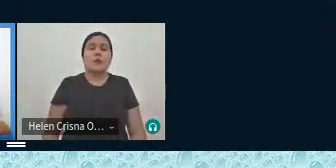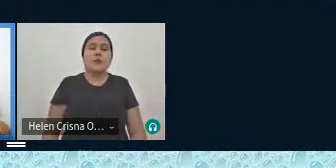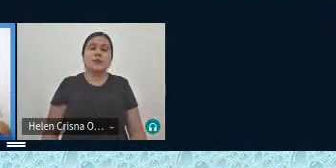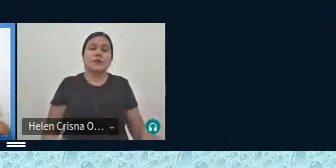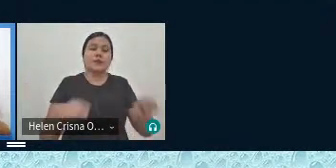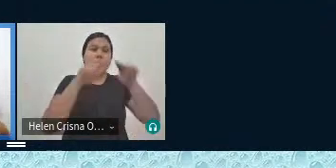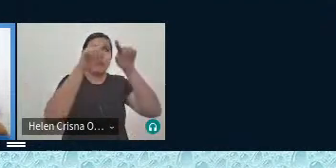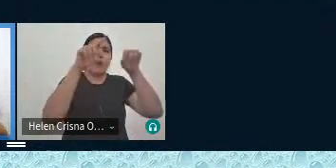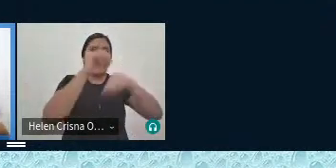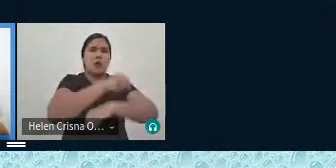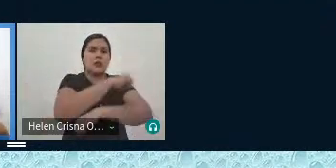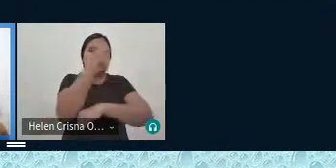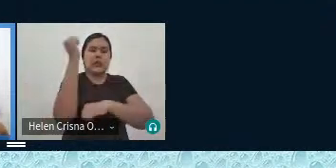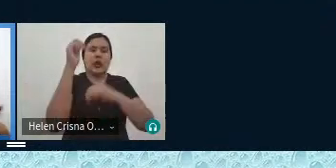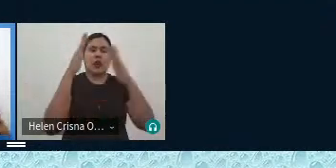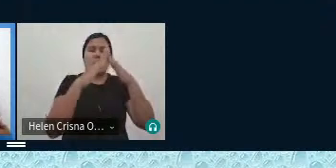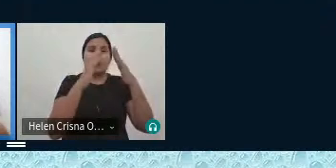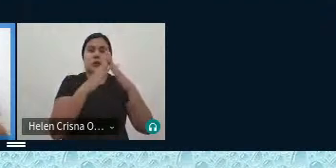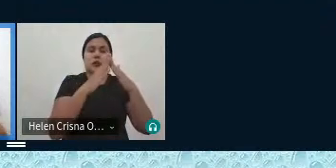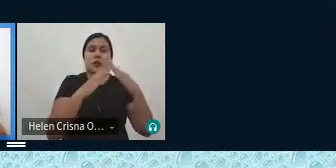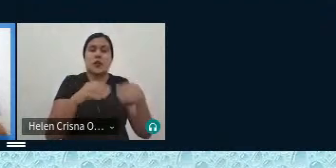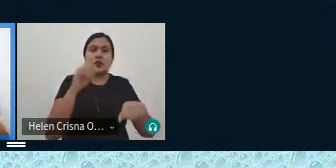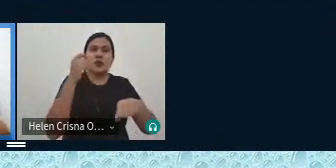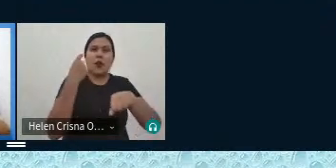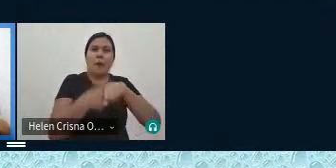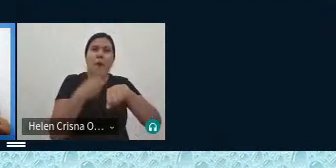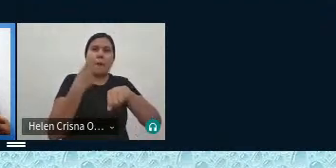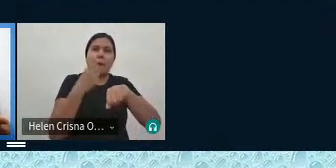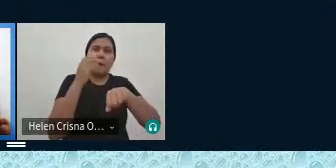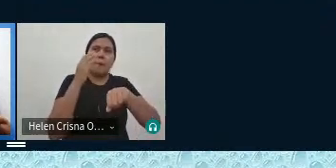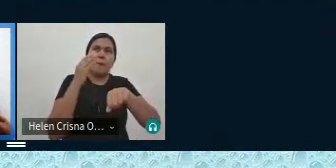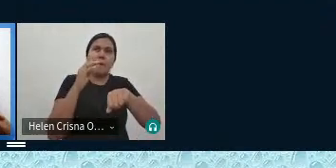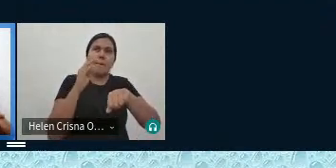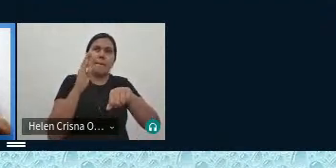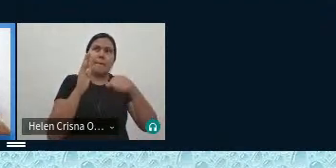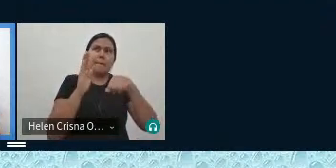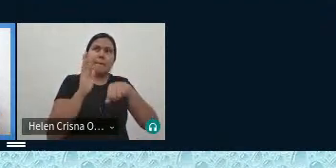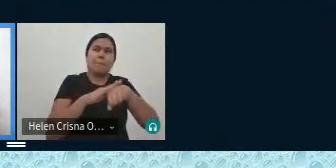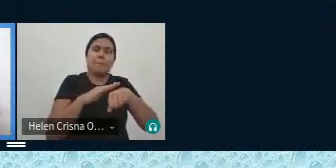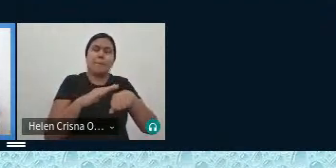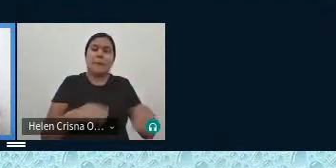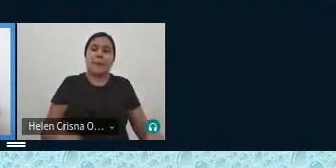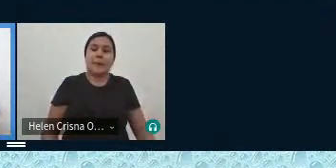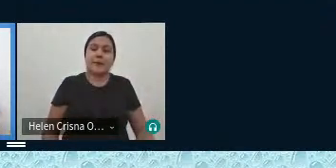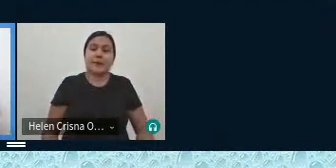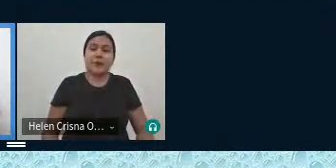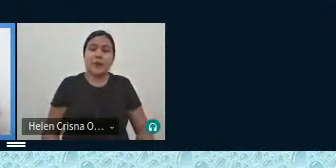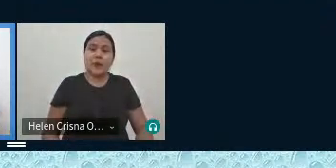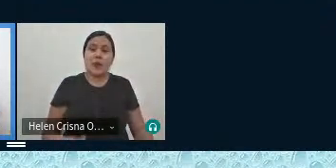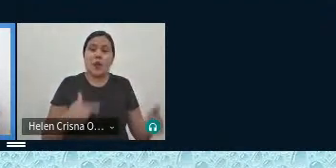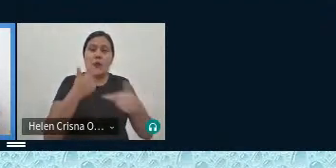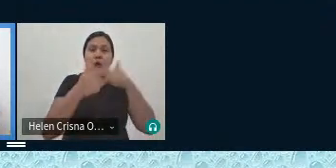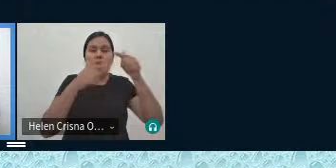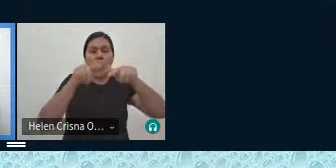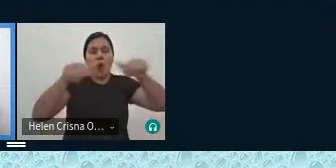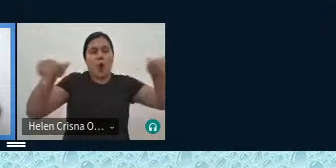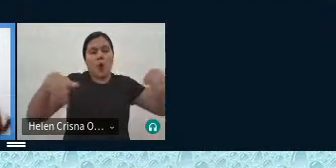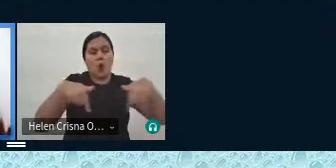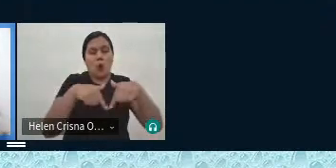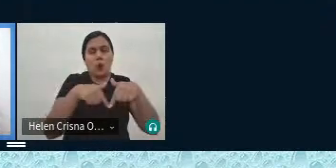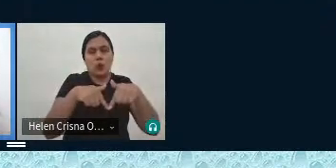mas é de tábua é de madeira ela é um tablado e ali funciona o espaço em que